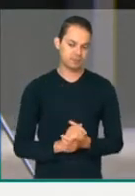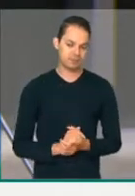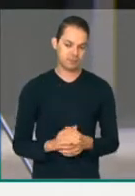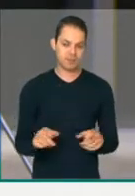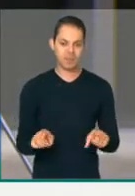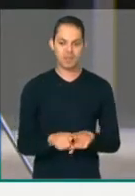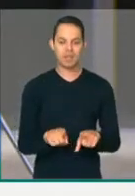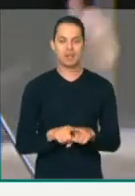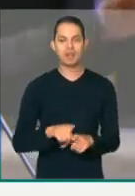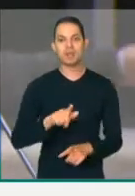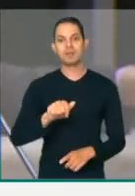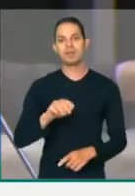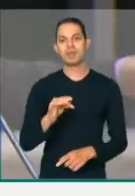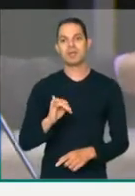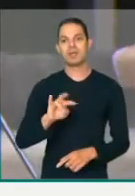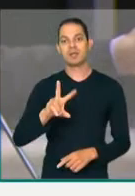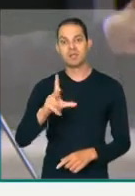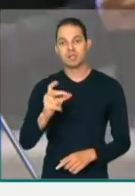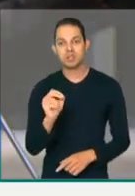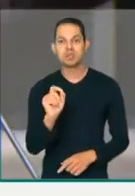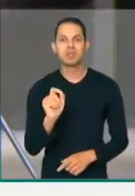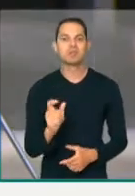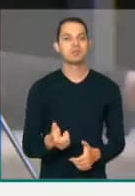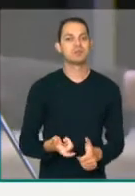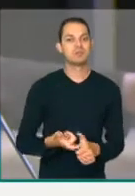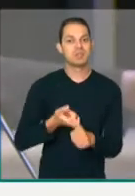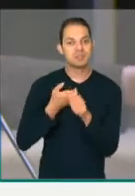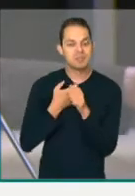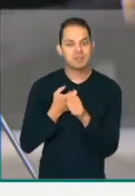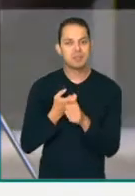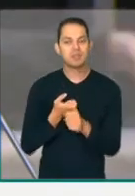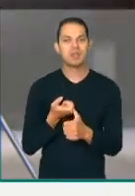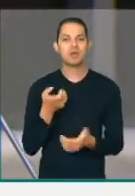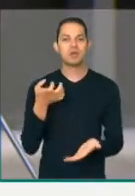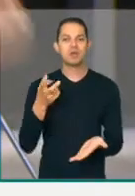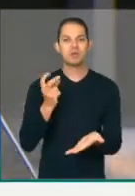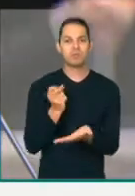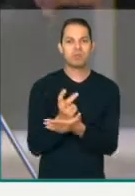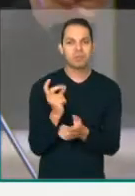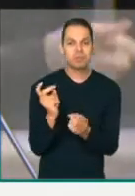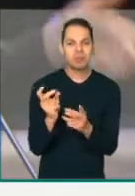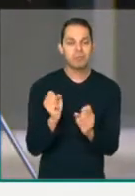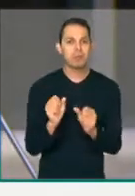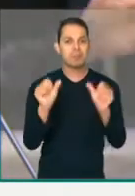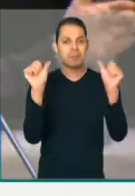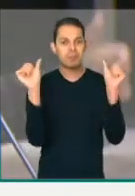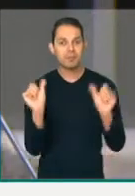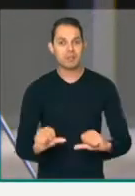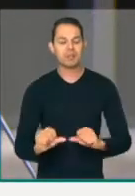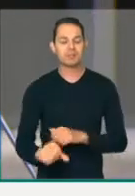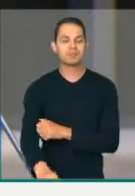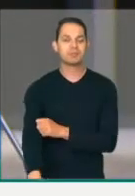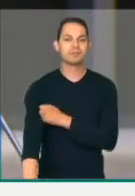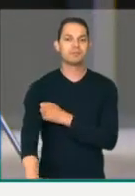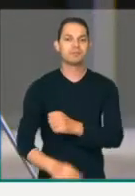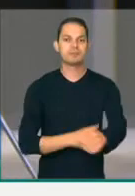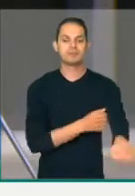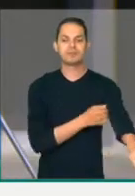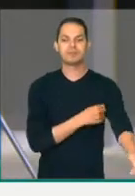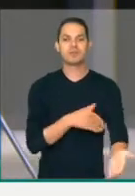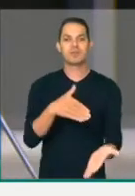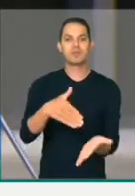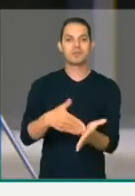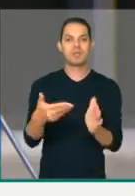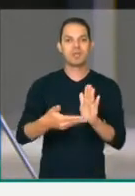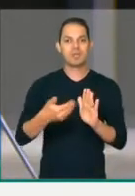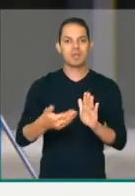aciona gatilhos de suspensão, de vedações, que pode ser, inclusive, pior do que a retirada dos mínimos